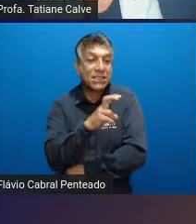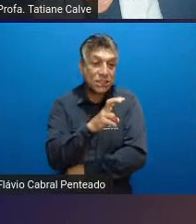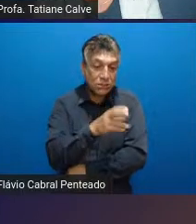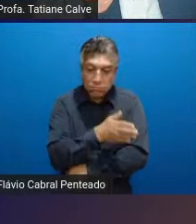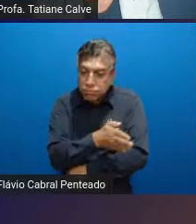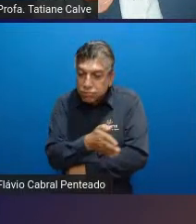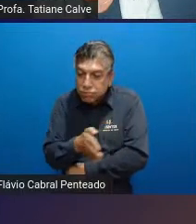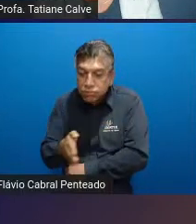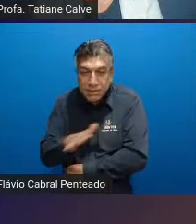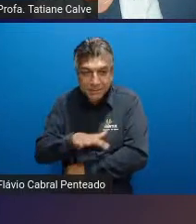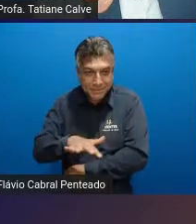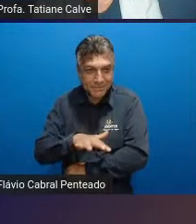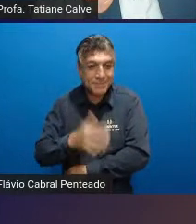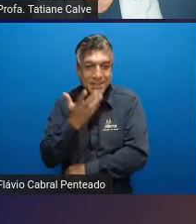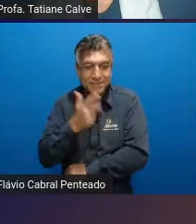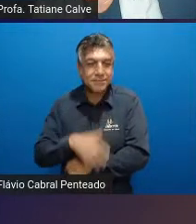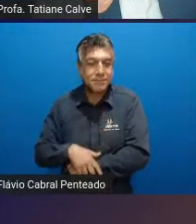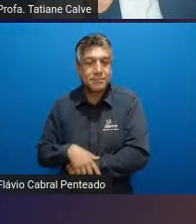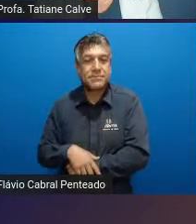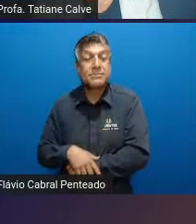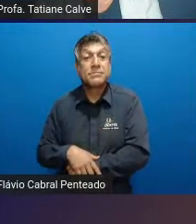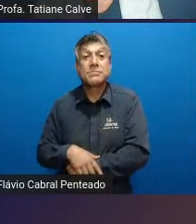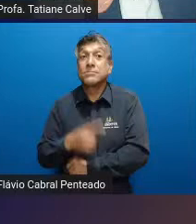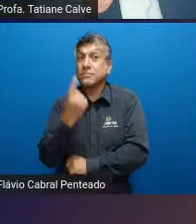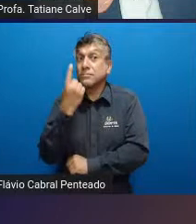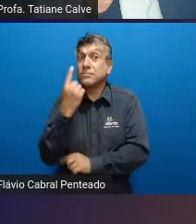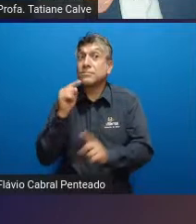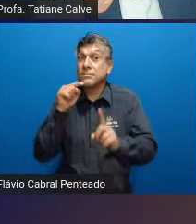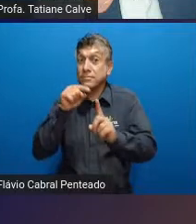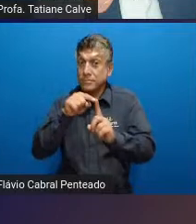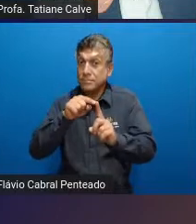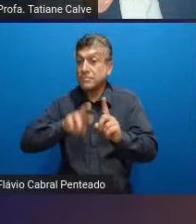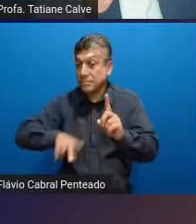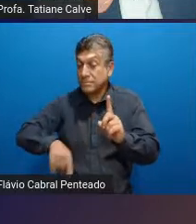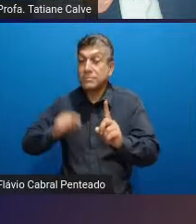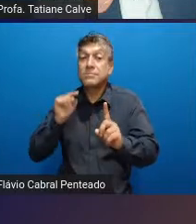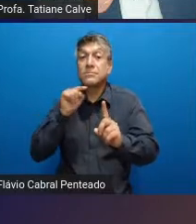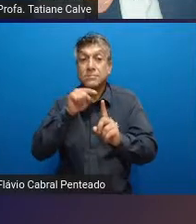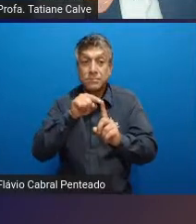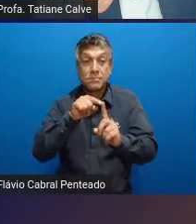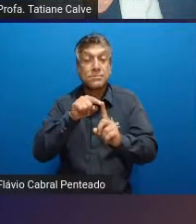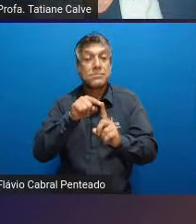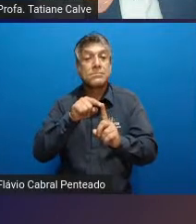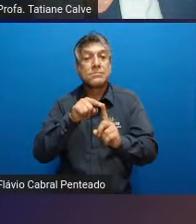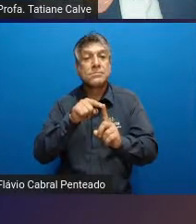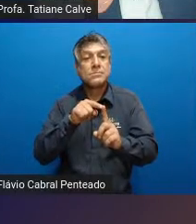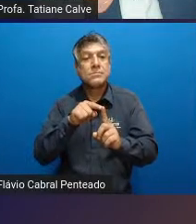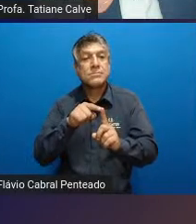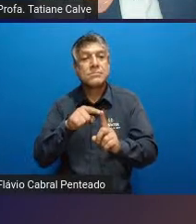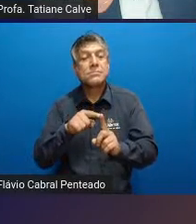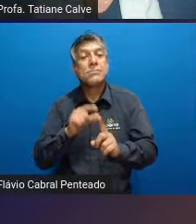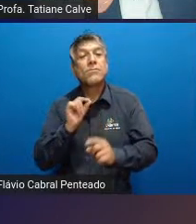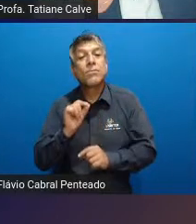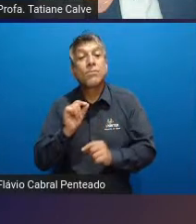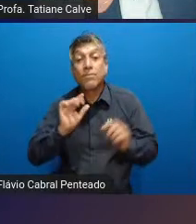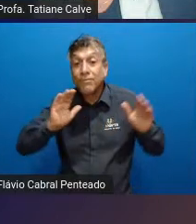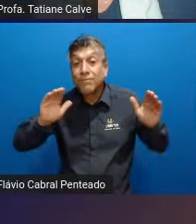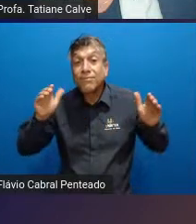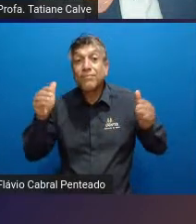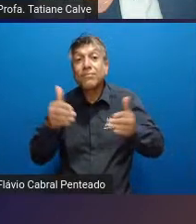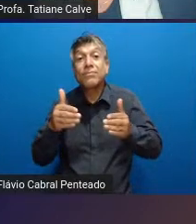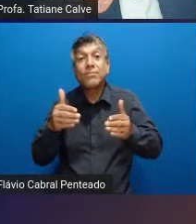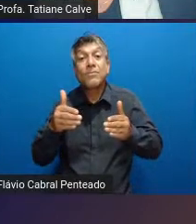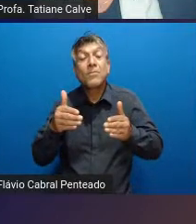é dentre um dos objetivos específicos do estudo né foi o foco do método